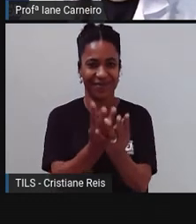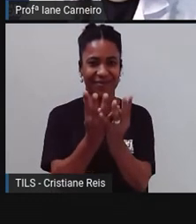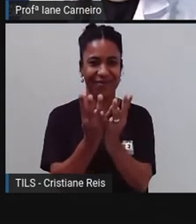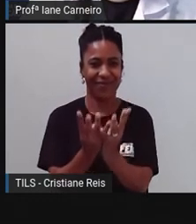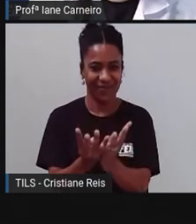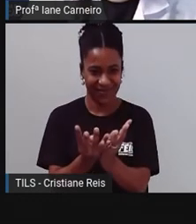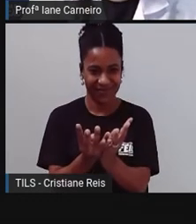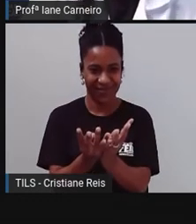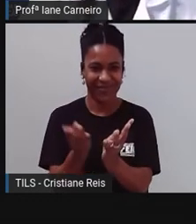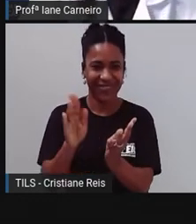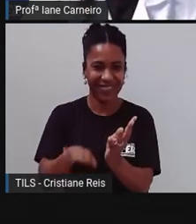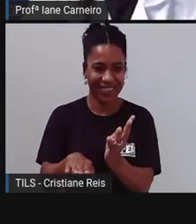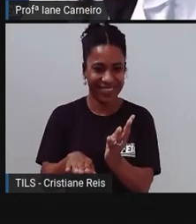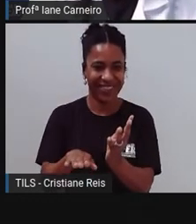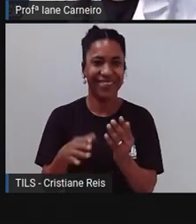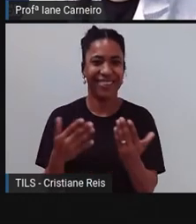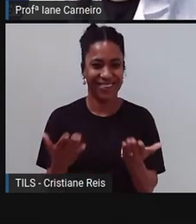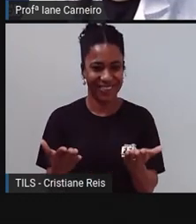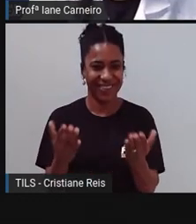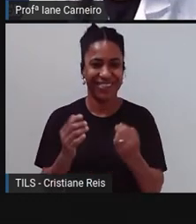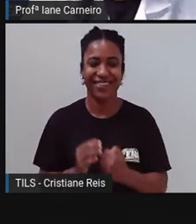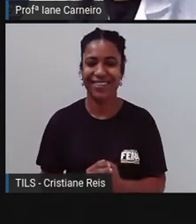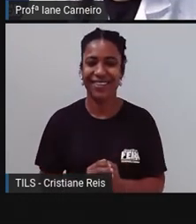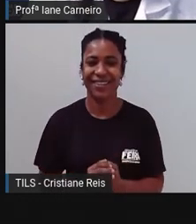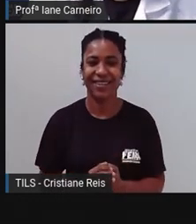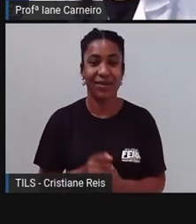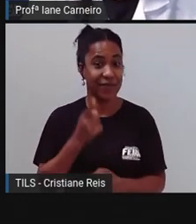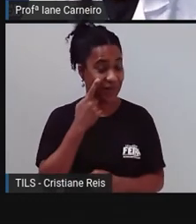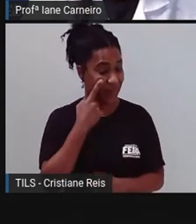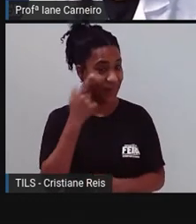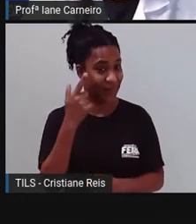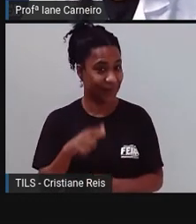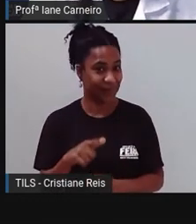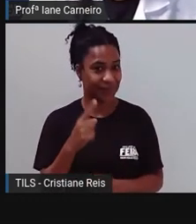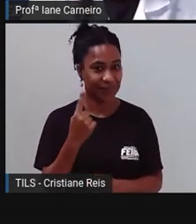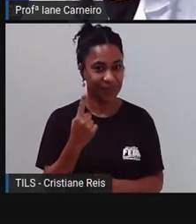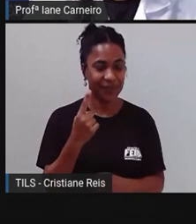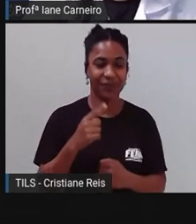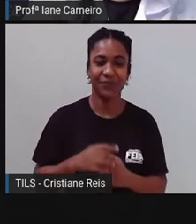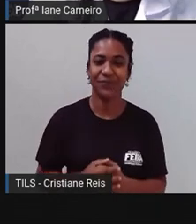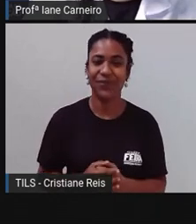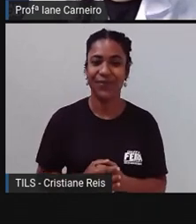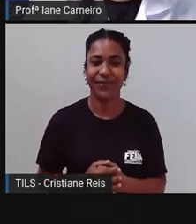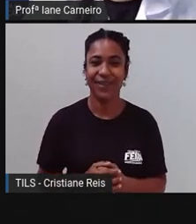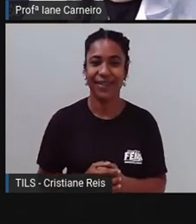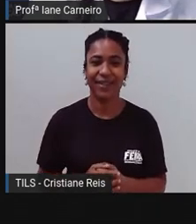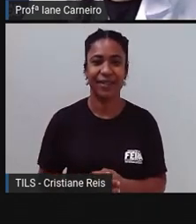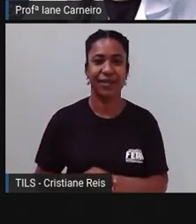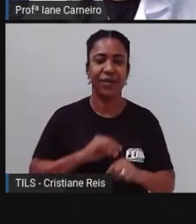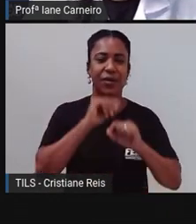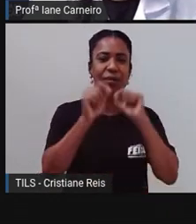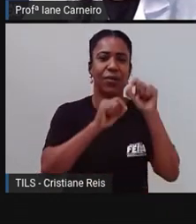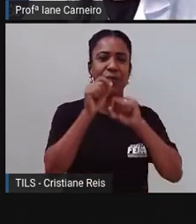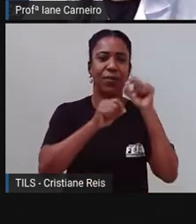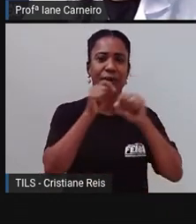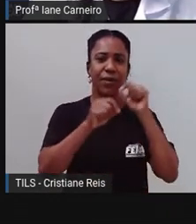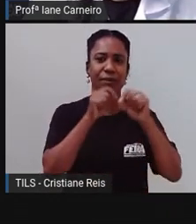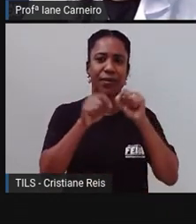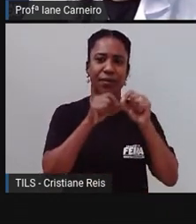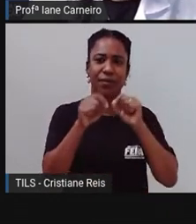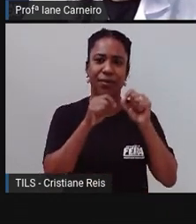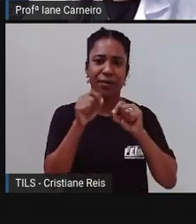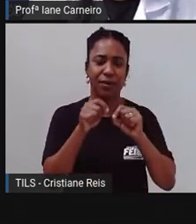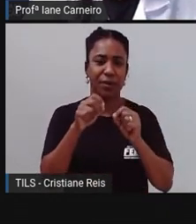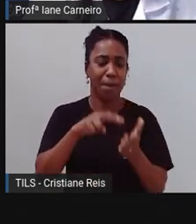Deixa eu ver se tem mais alguma. Pronto. Tem mais um. O que é o que é? Dá um pulo e se veste de noiva. O que é,